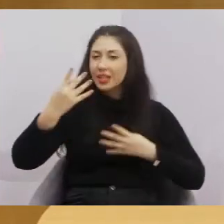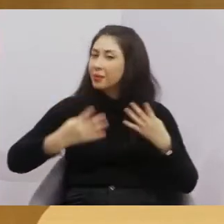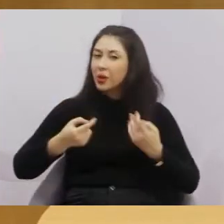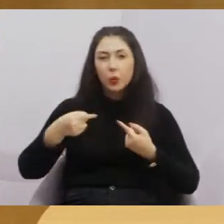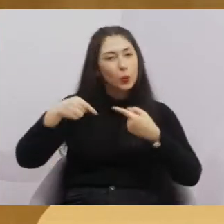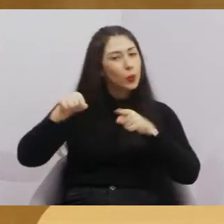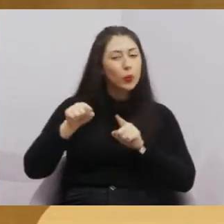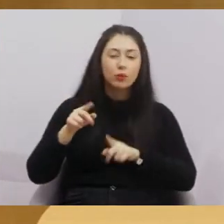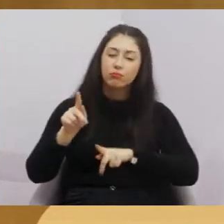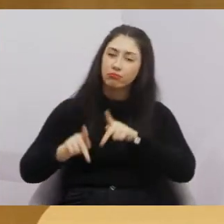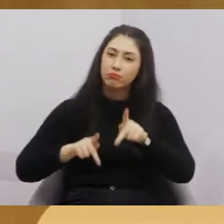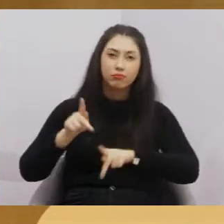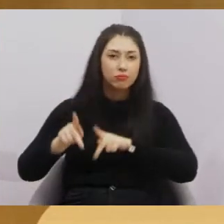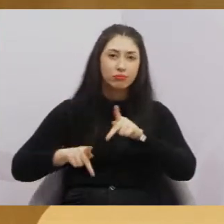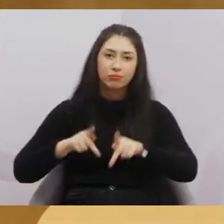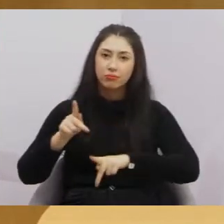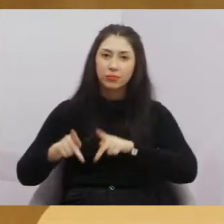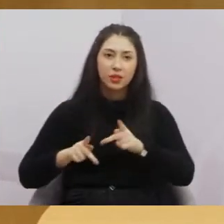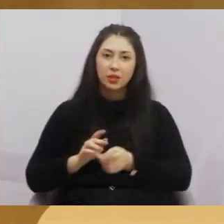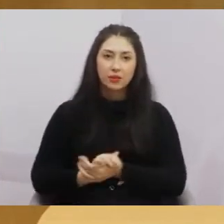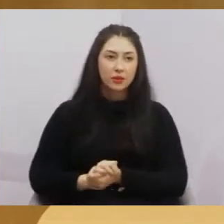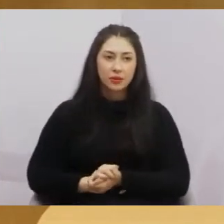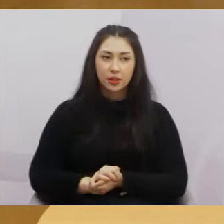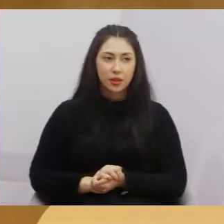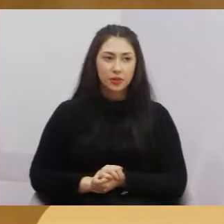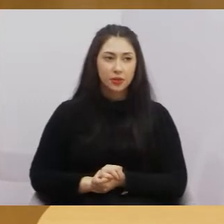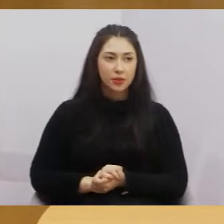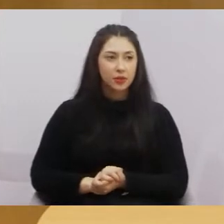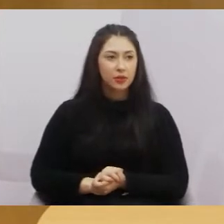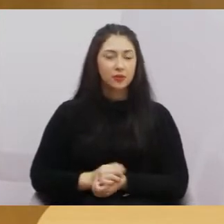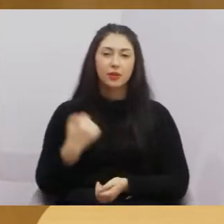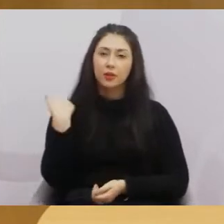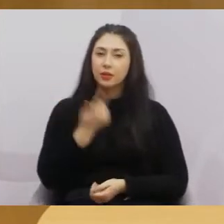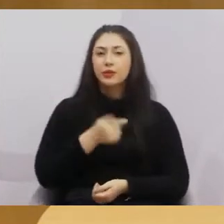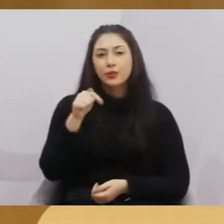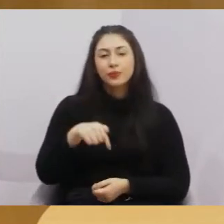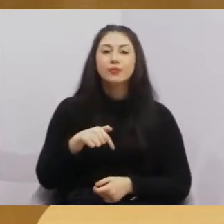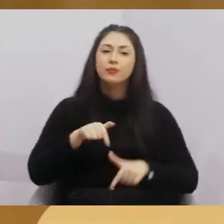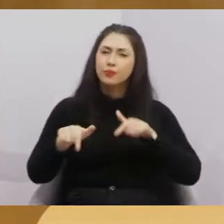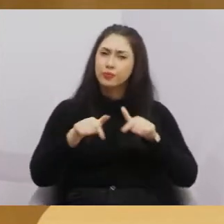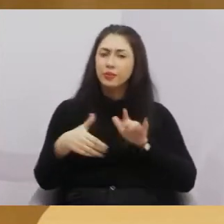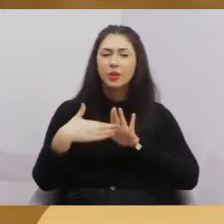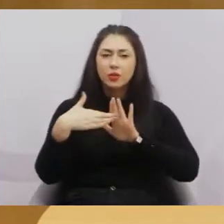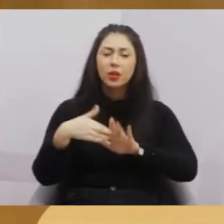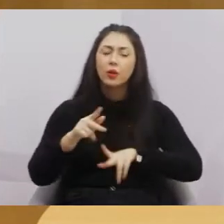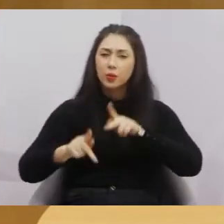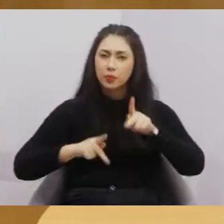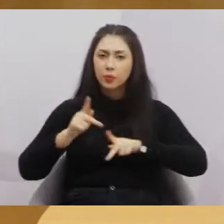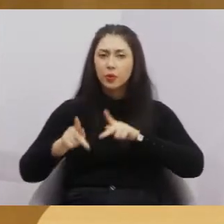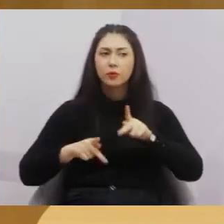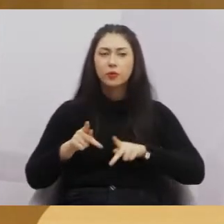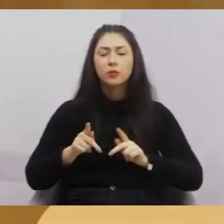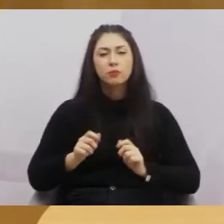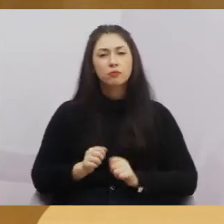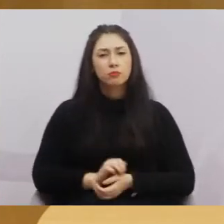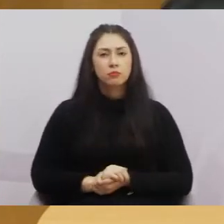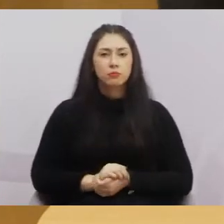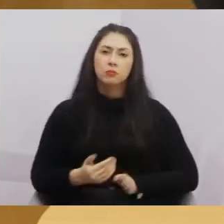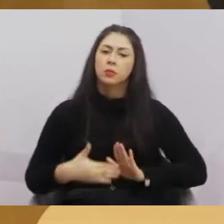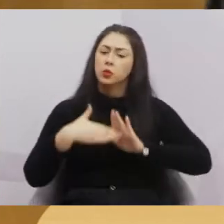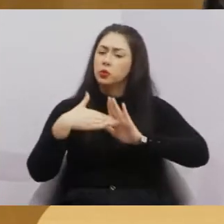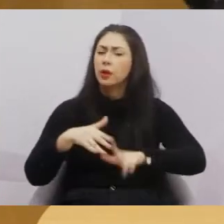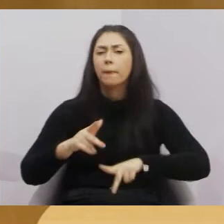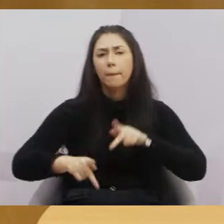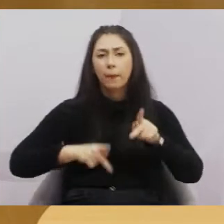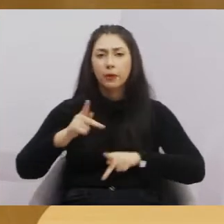vontade do povo e da população. E esse humilde vereador está aqui para trabalhar a serviço do povo e da população, em defesa da população,